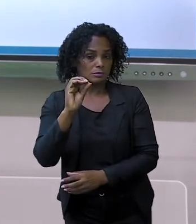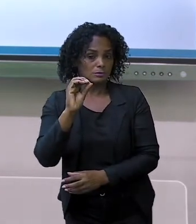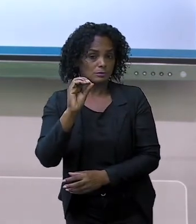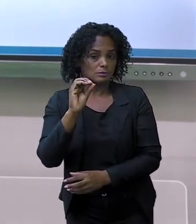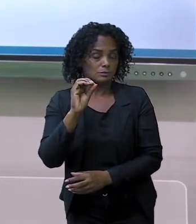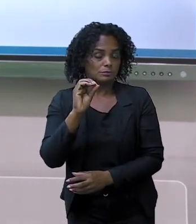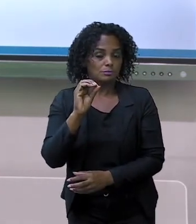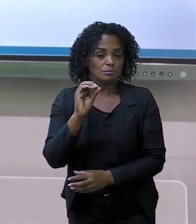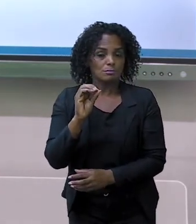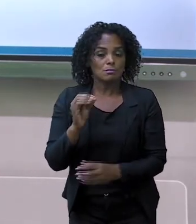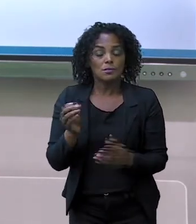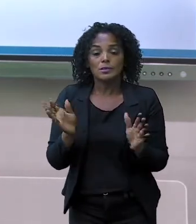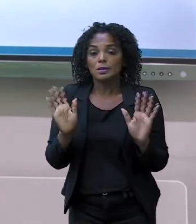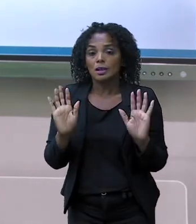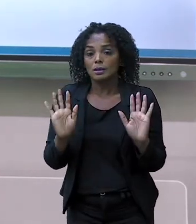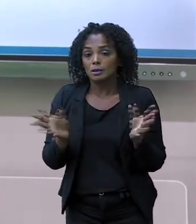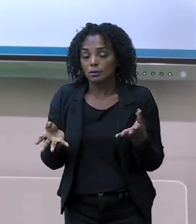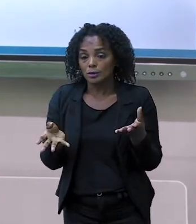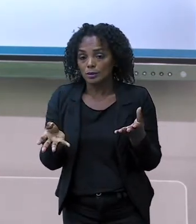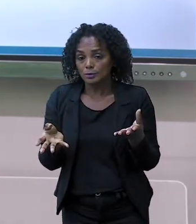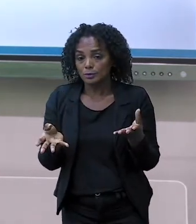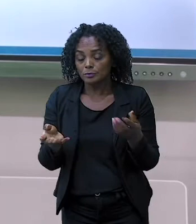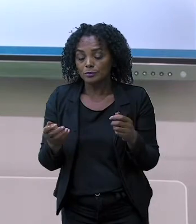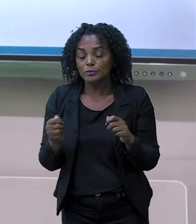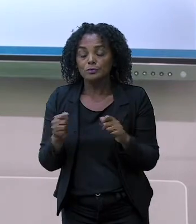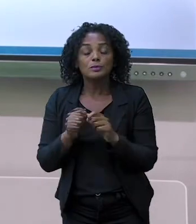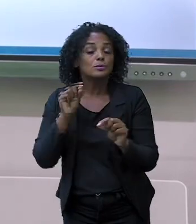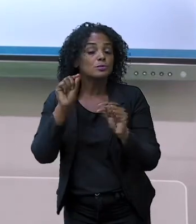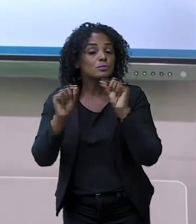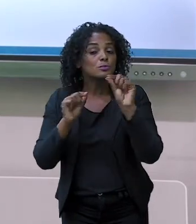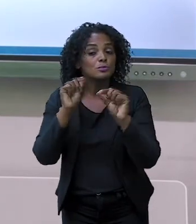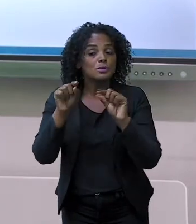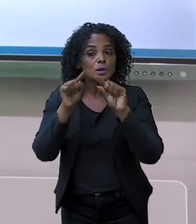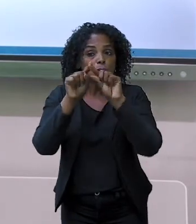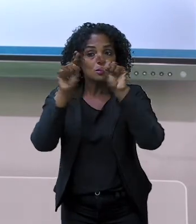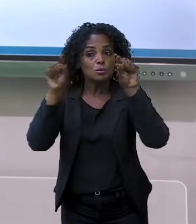Agora, vamos completar esse quadro aqui.